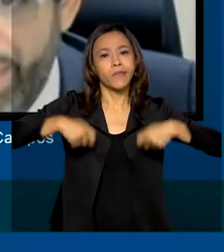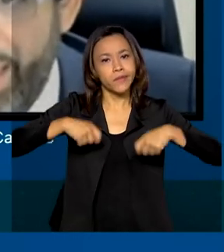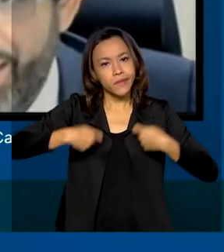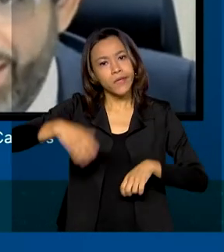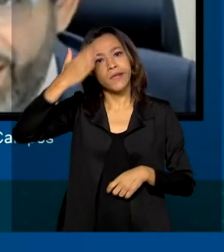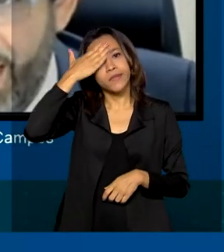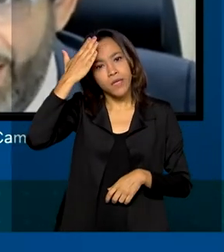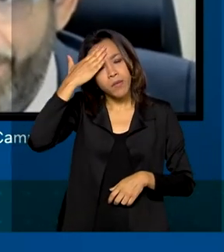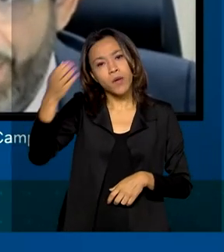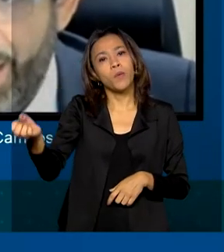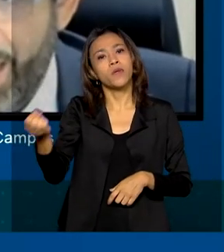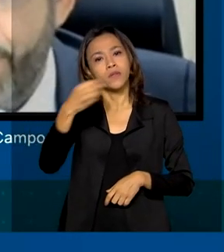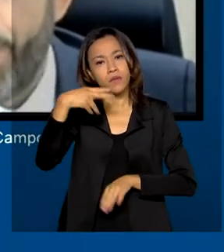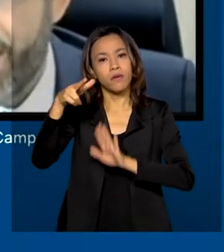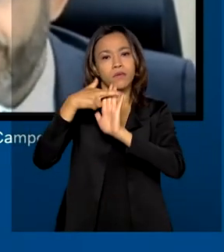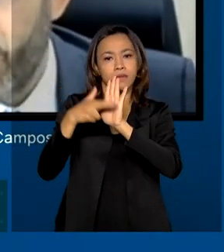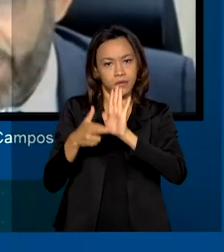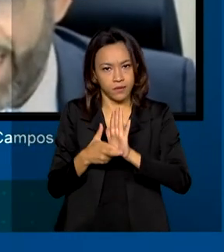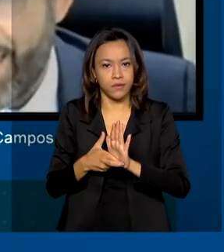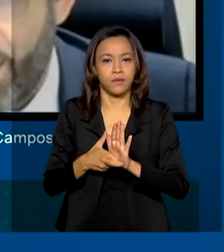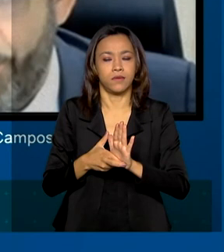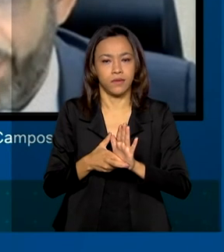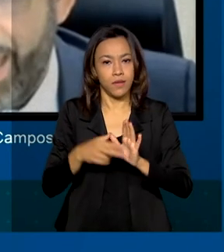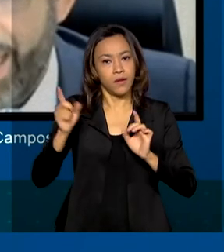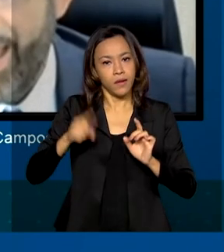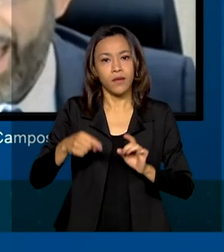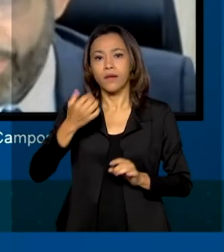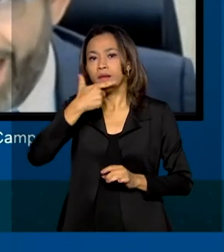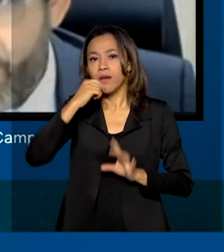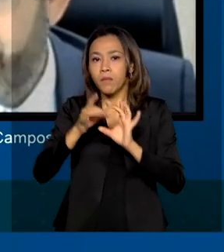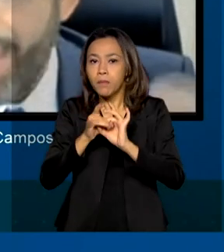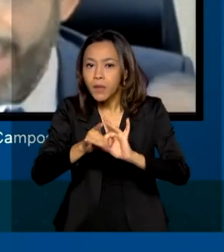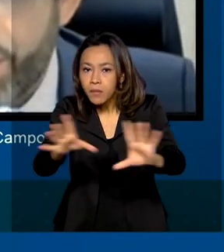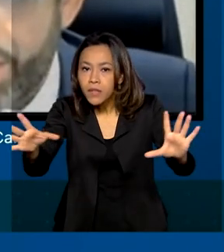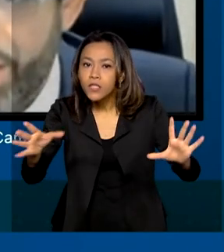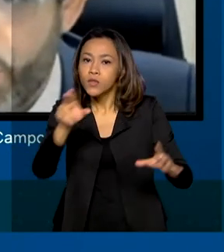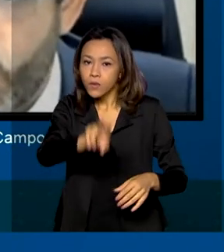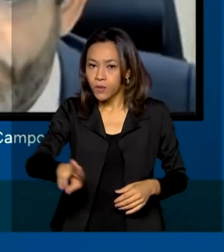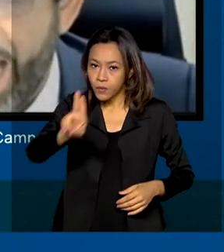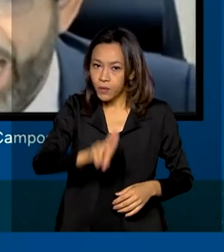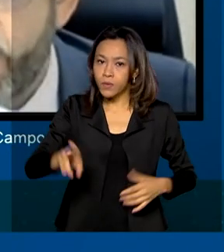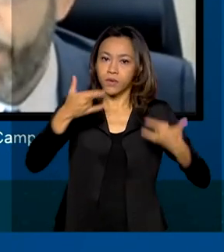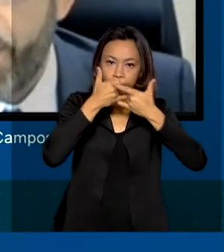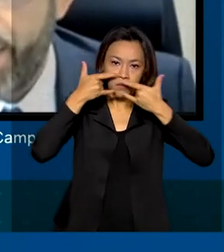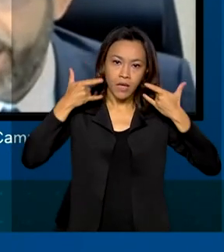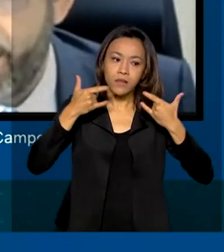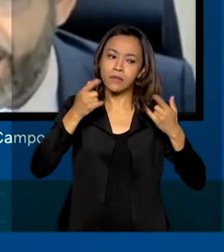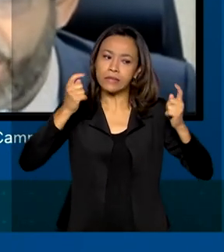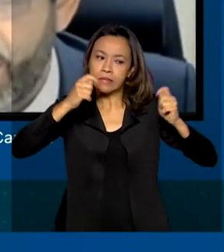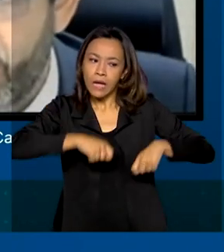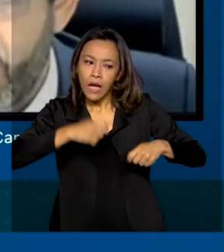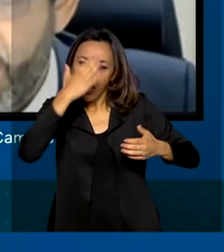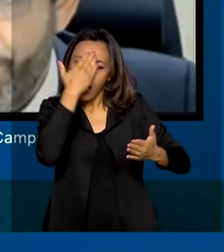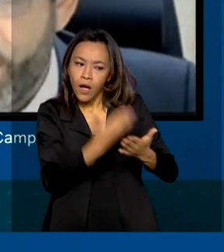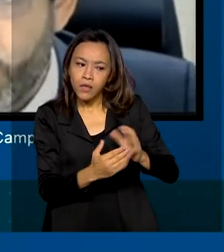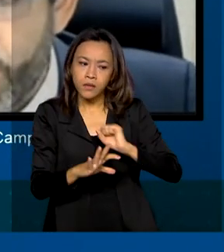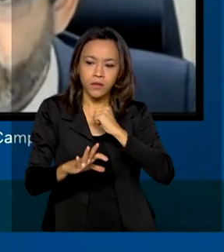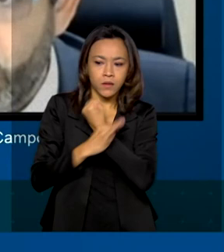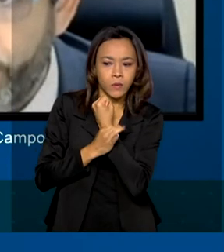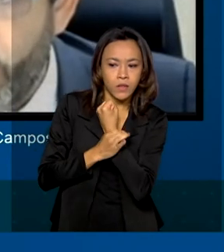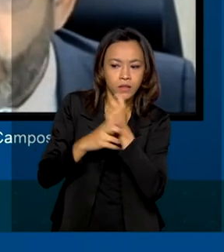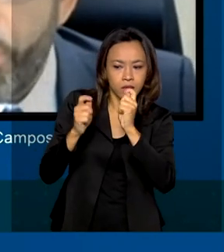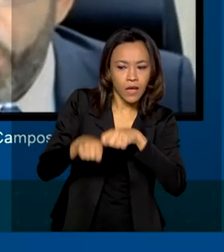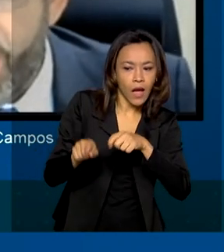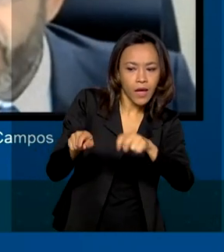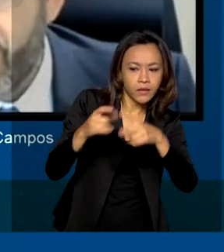com a nova etiqueta sanitária, que passa pela utilização das máscaras, de máscaras que sejam confiáveis para fazer esse projeto, mas,